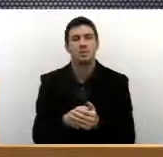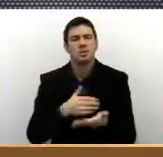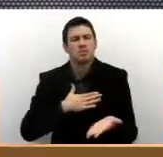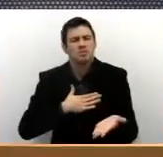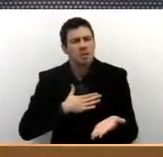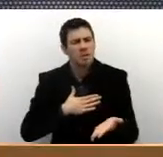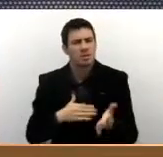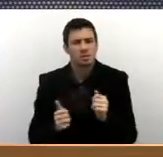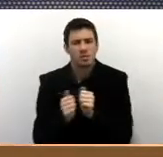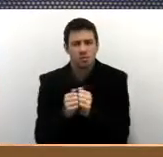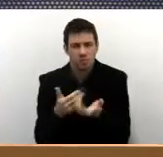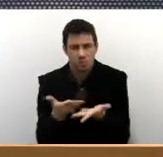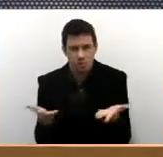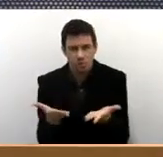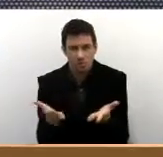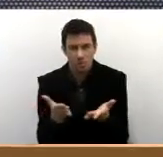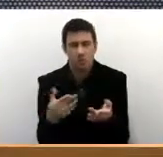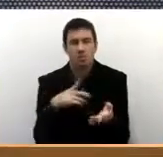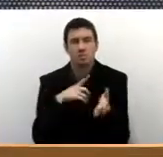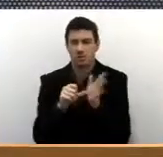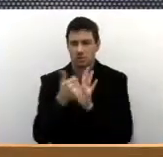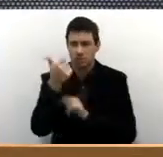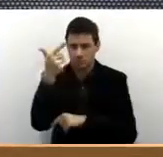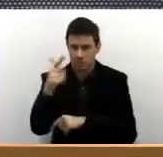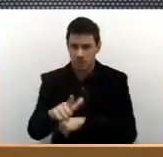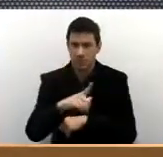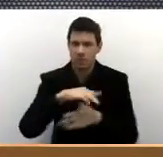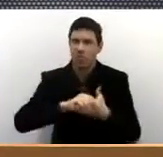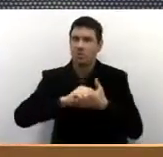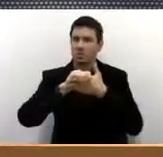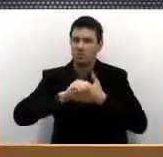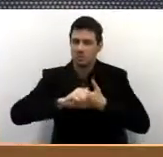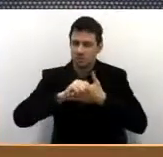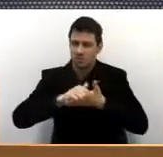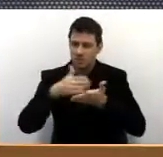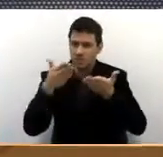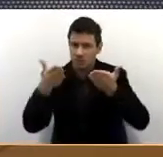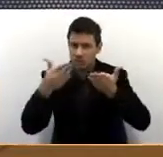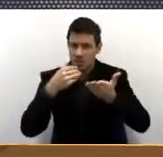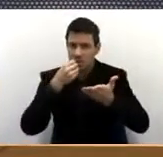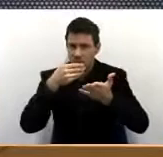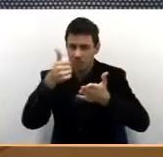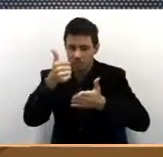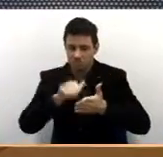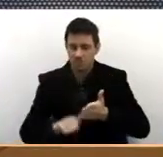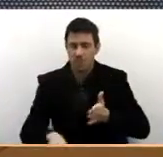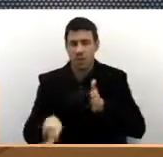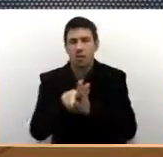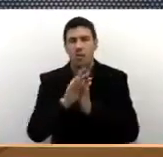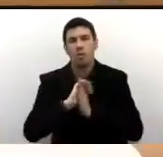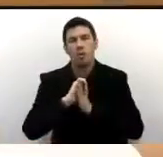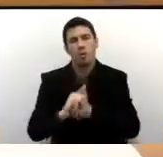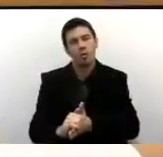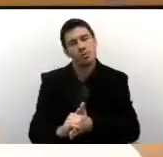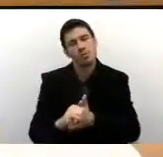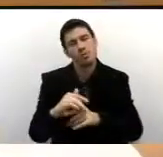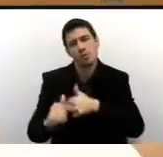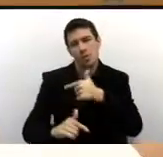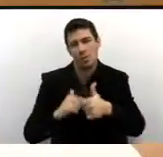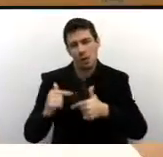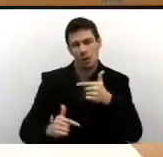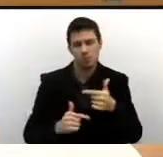estar aqui, presidente, mais uma vez, cumprimentá-lo pela belíssima maneira de conduzir os trabalhos,